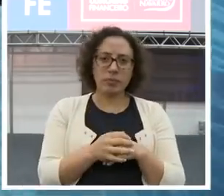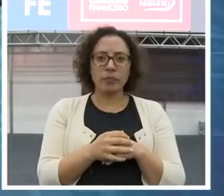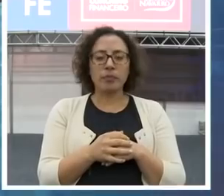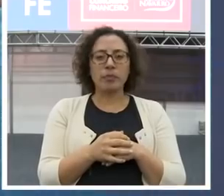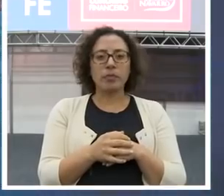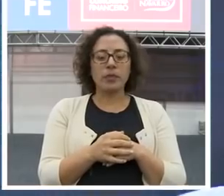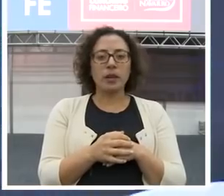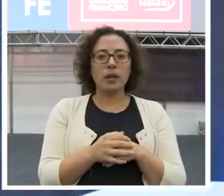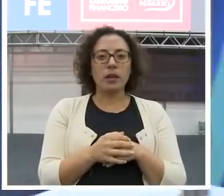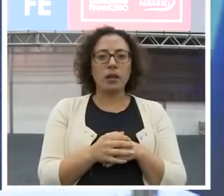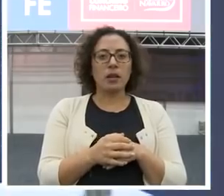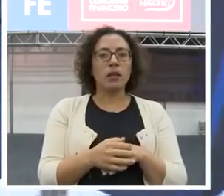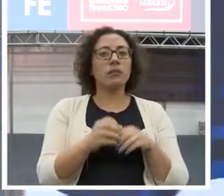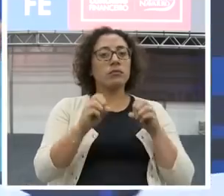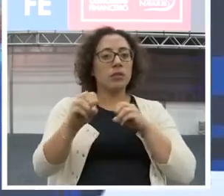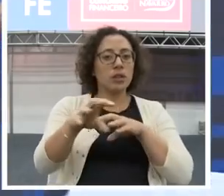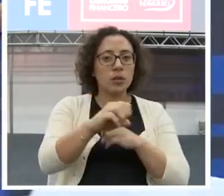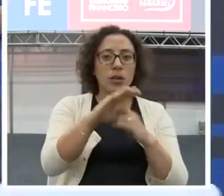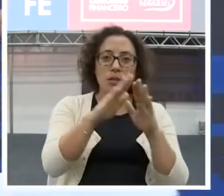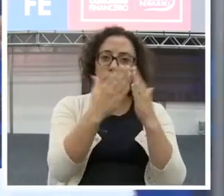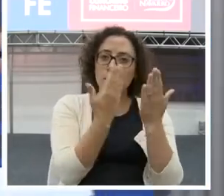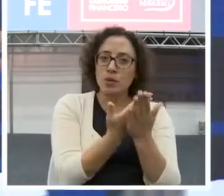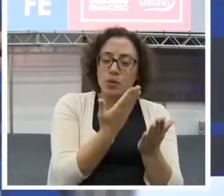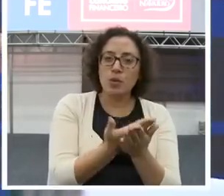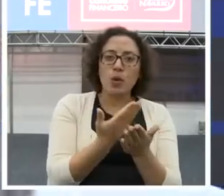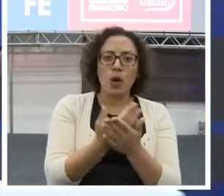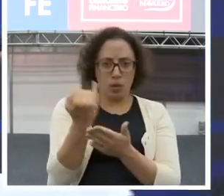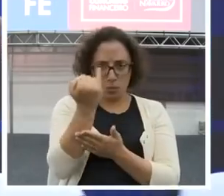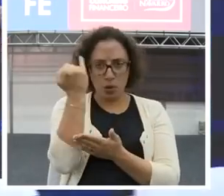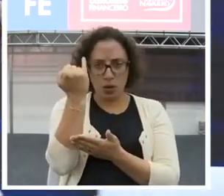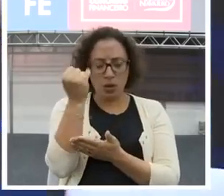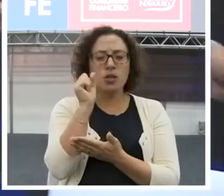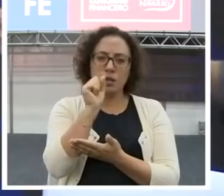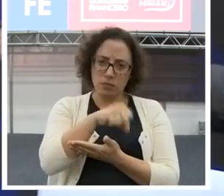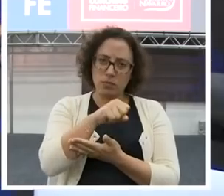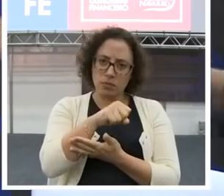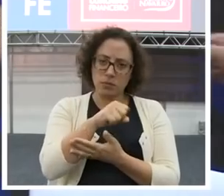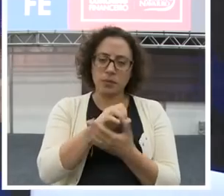A educação, escola é importante? Sim.